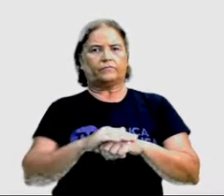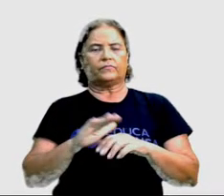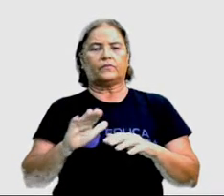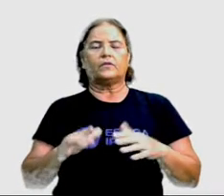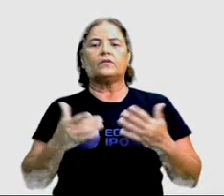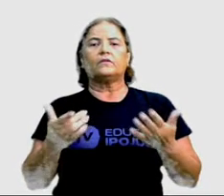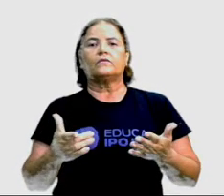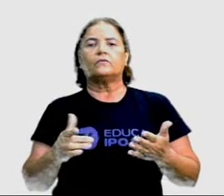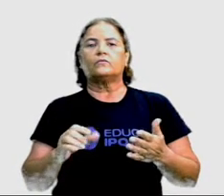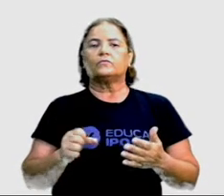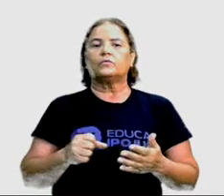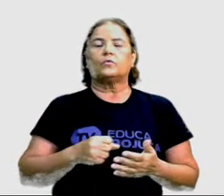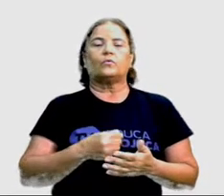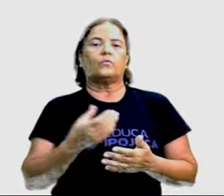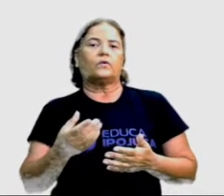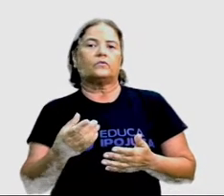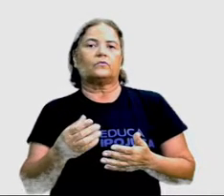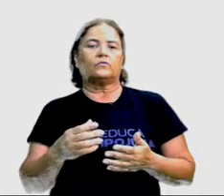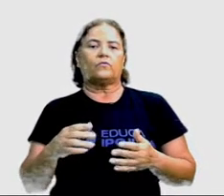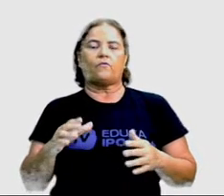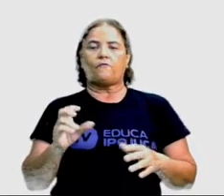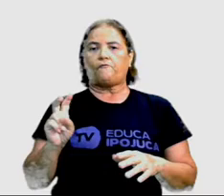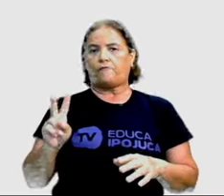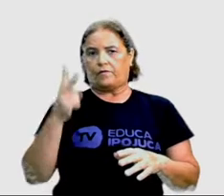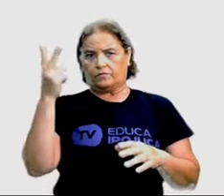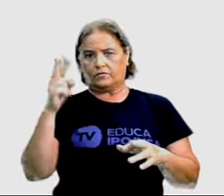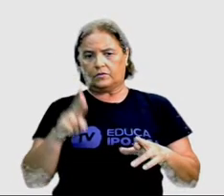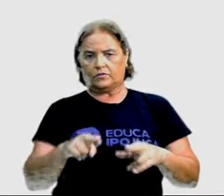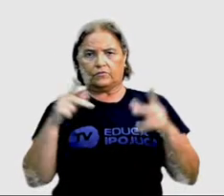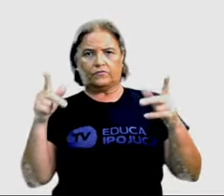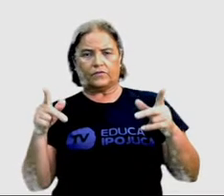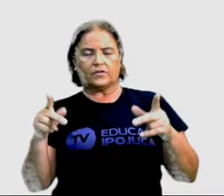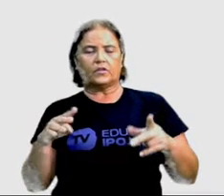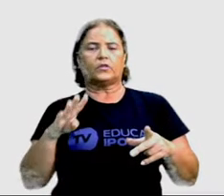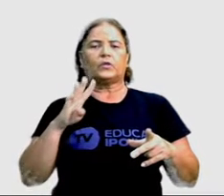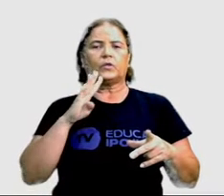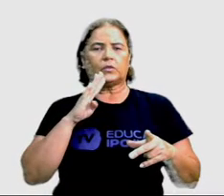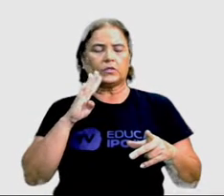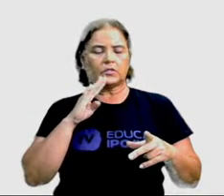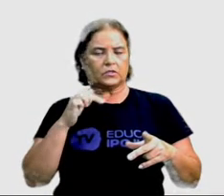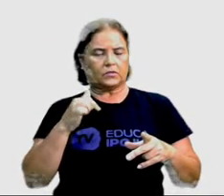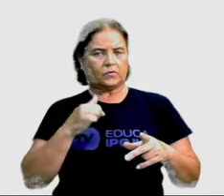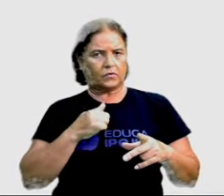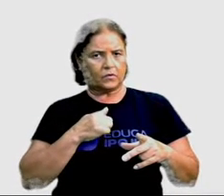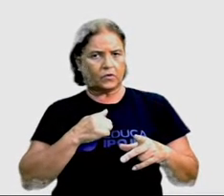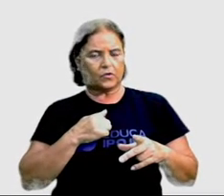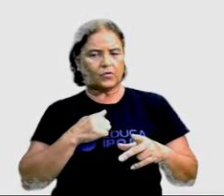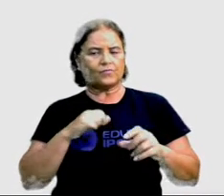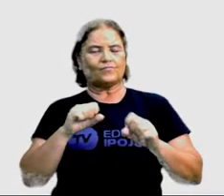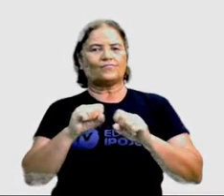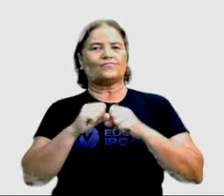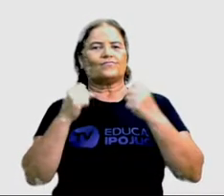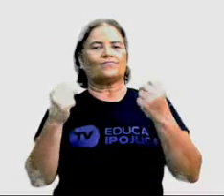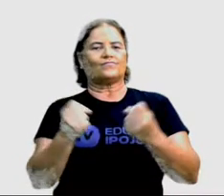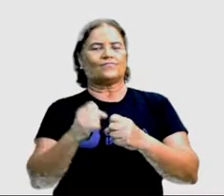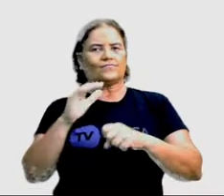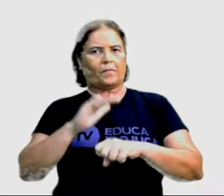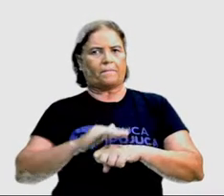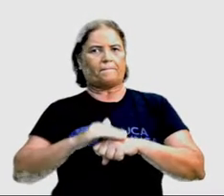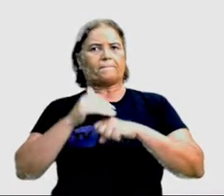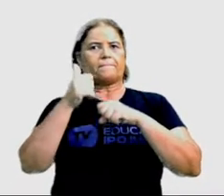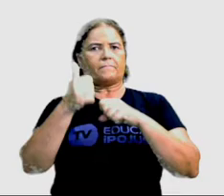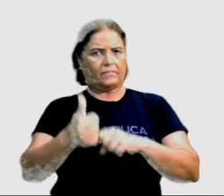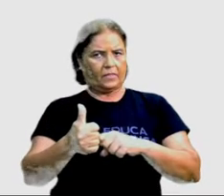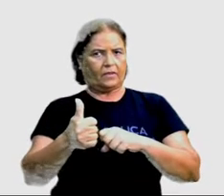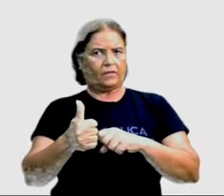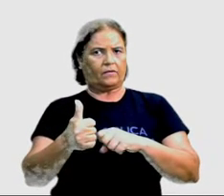eu vou valorizar as diferenças, reconhecendo elas, eu vou ter um enriquecimento social. Eu vou